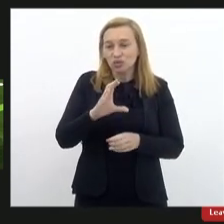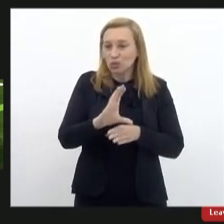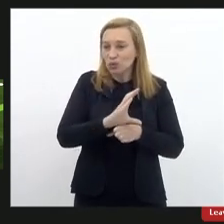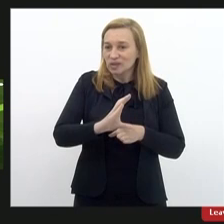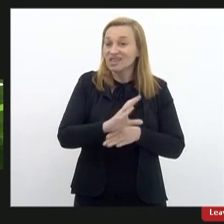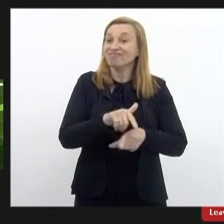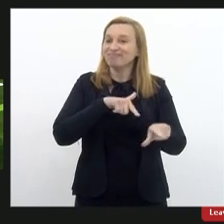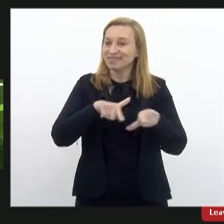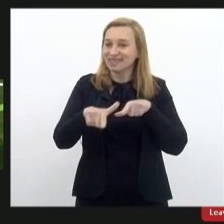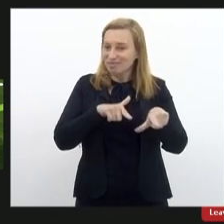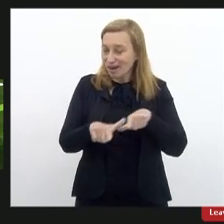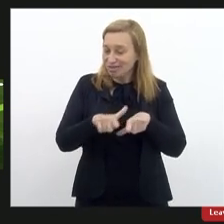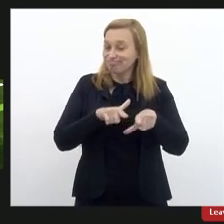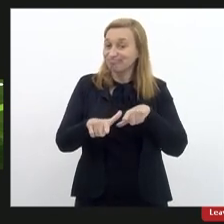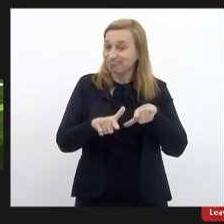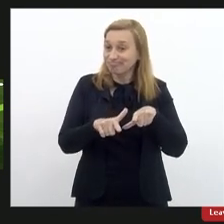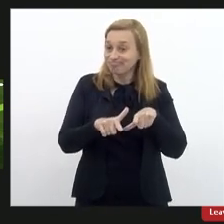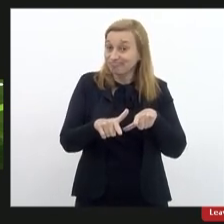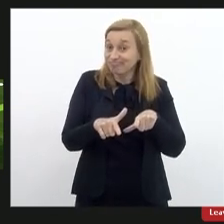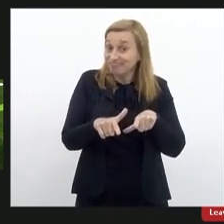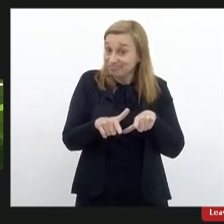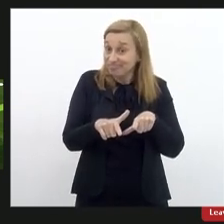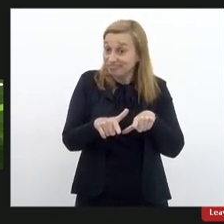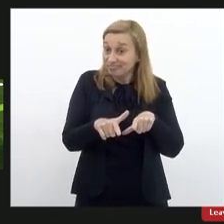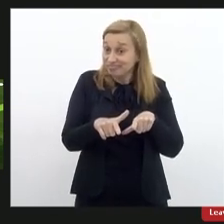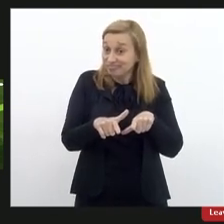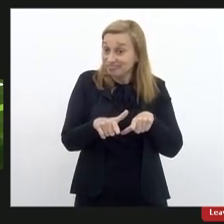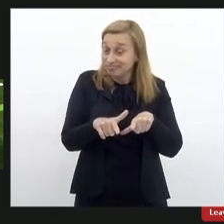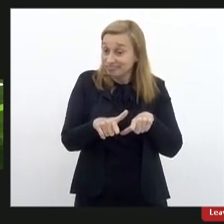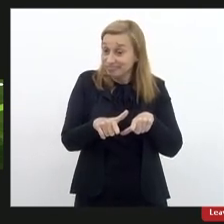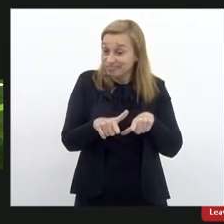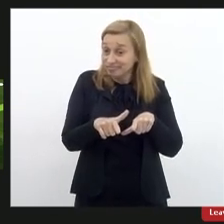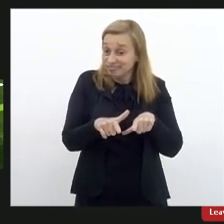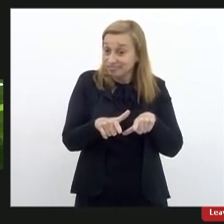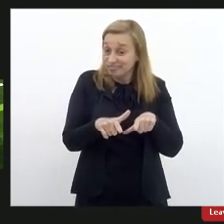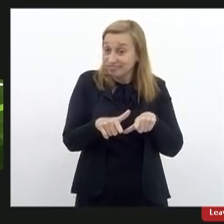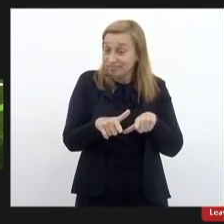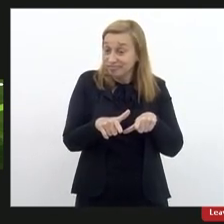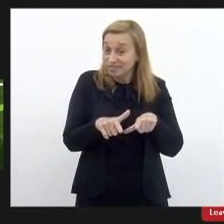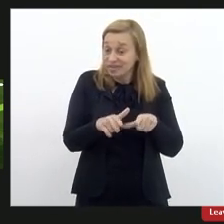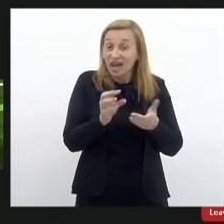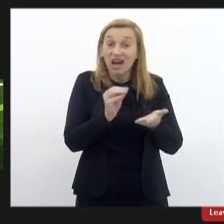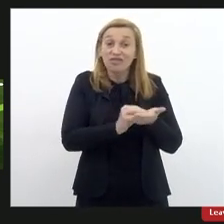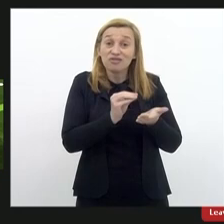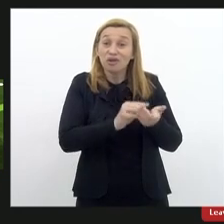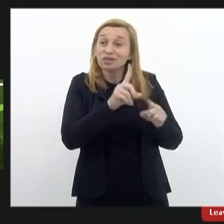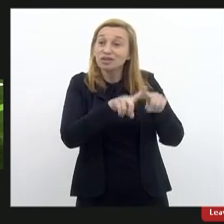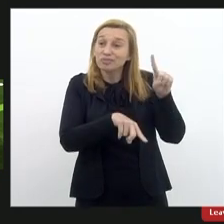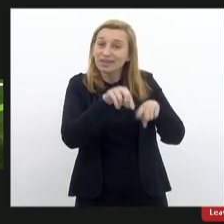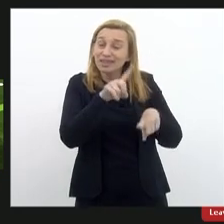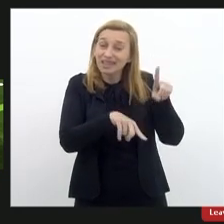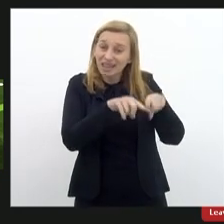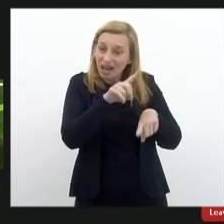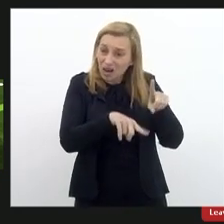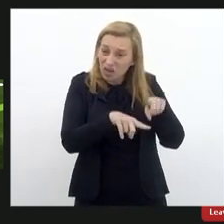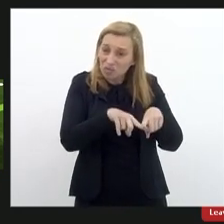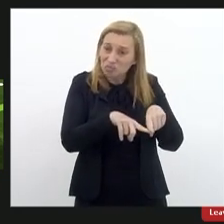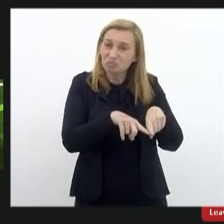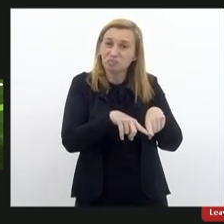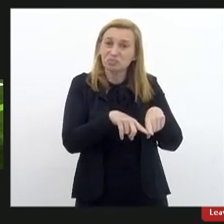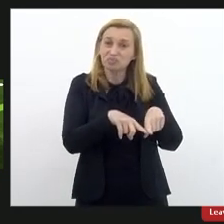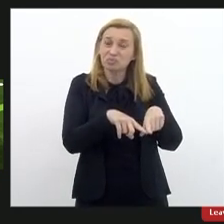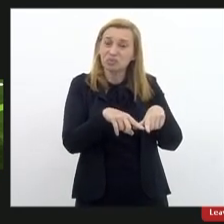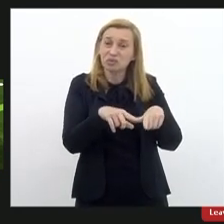trabalho e o sucateamento da situação, da atual situação.